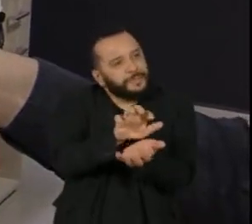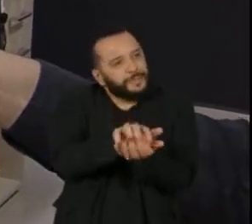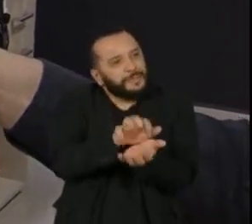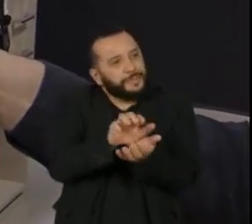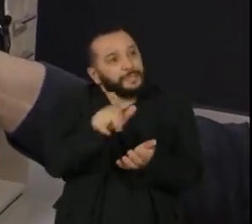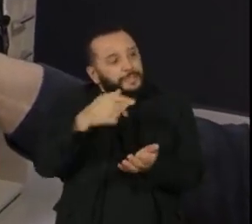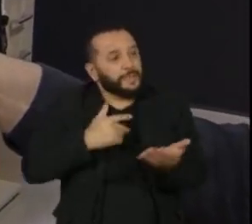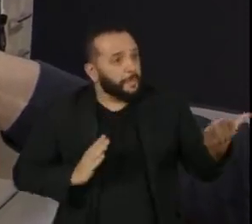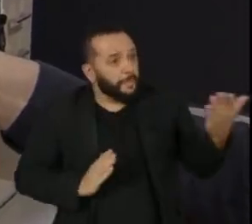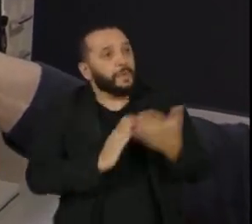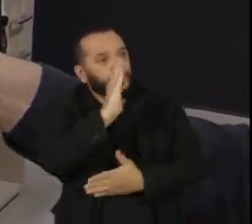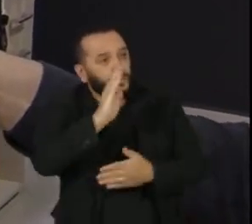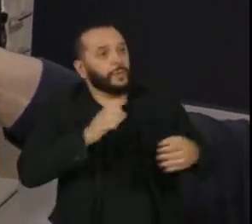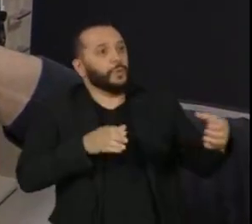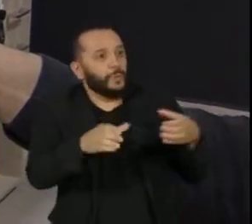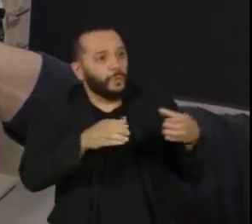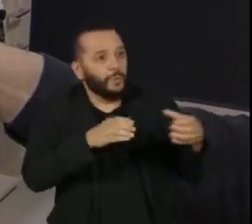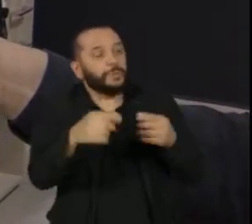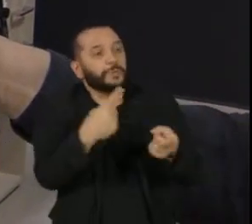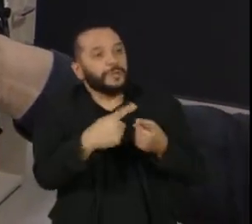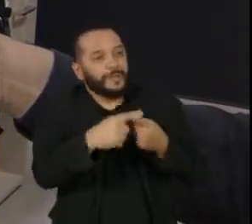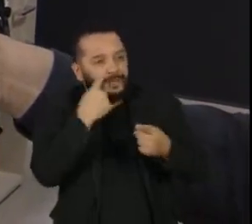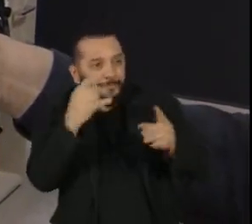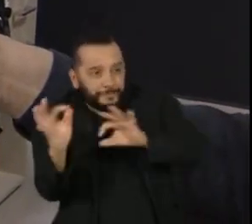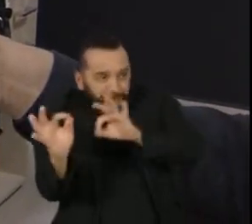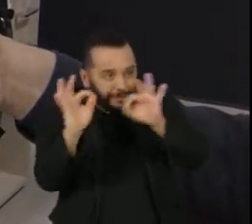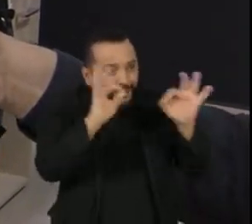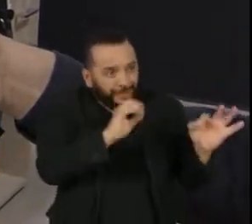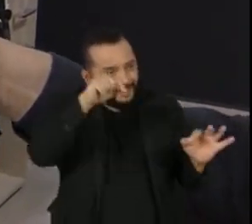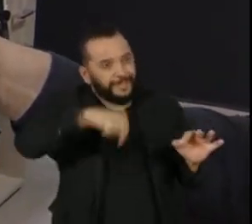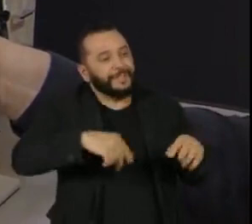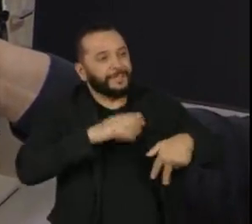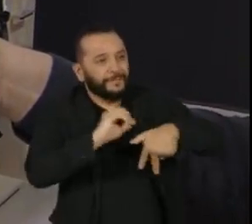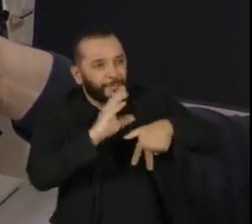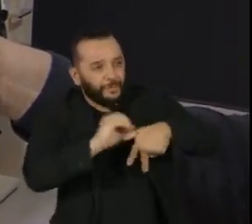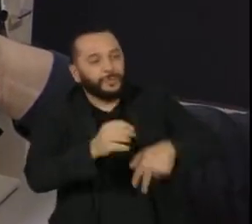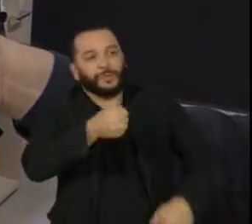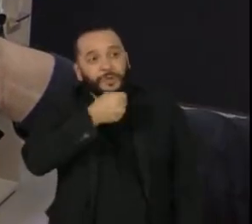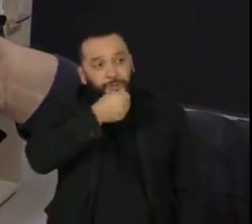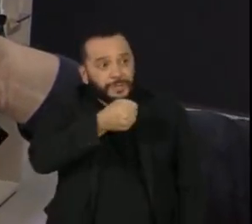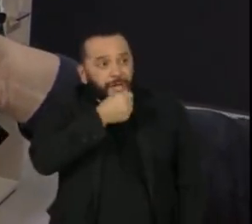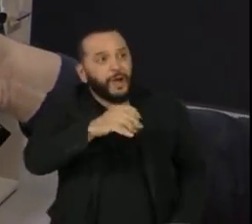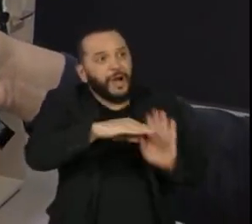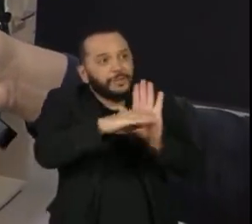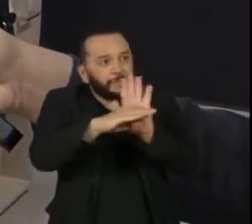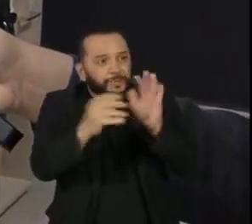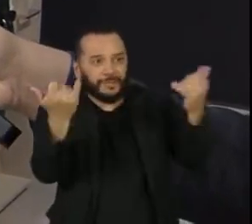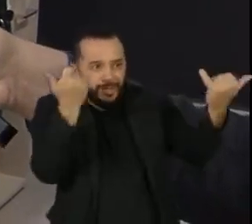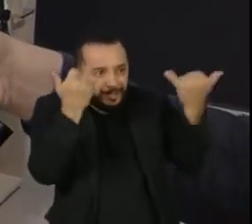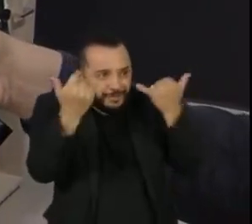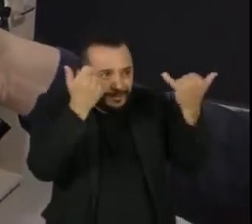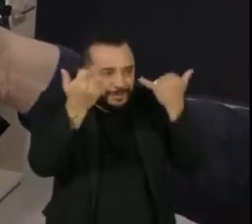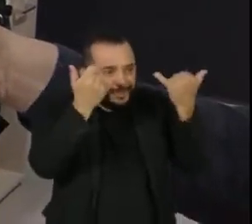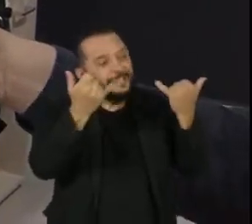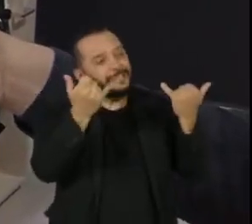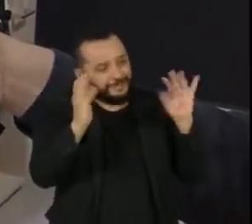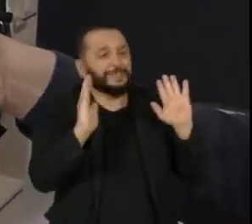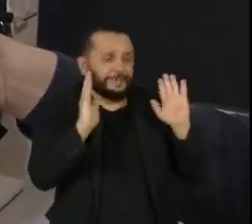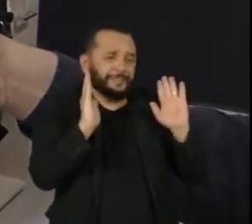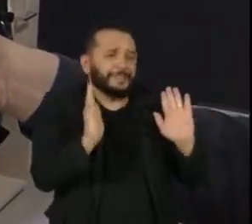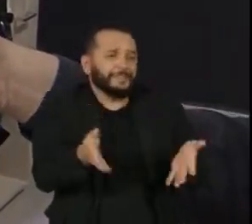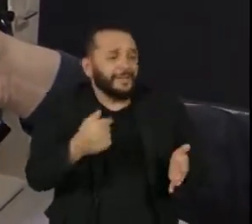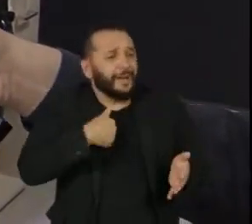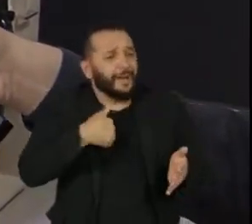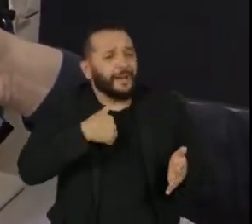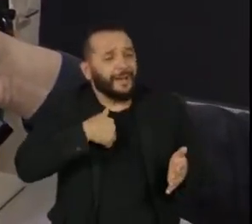que ele passou num concurso porque ele assiste algumas programações da TV Cultura e jornal, e ajuda muito, influencia, né, pra que